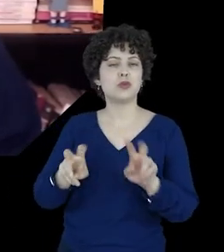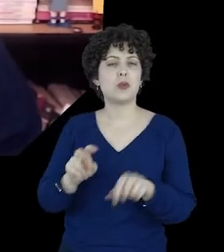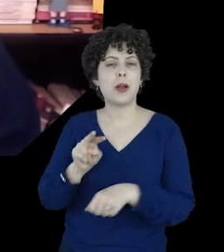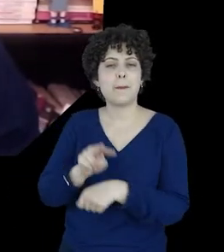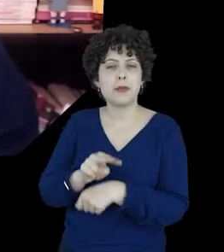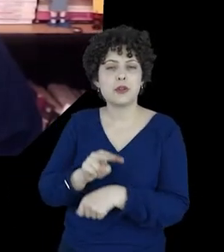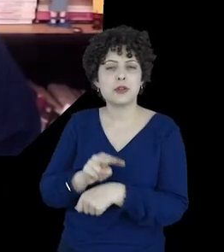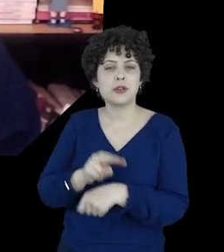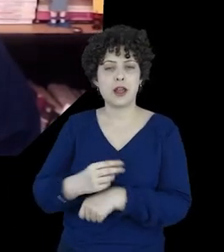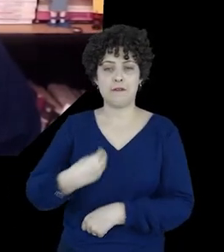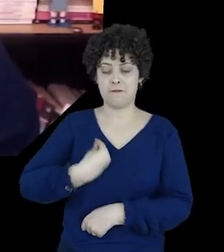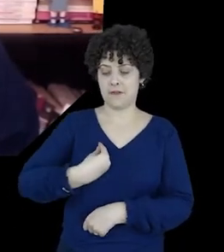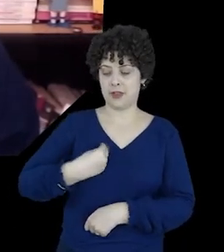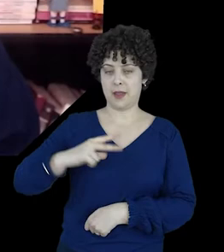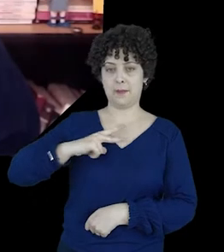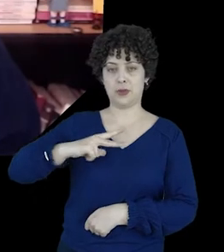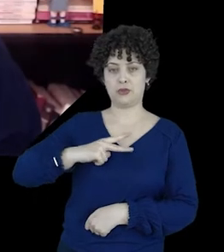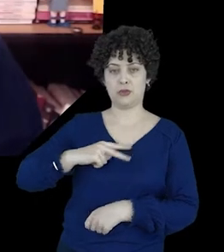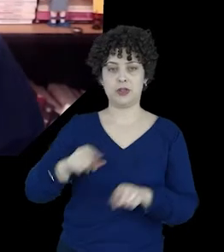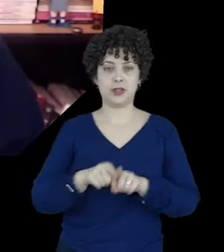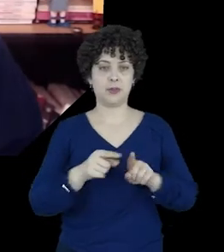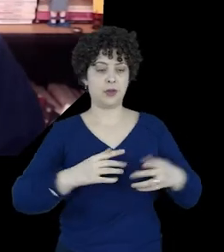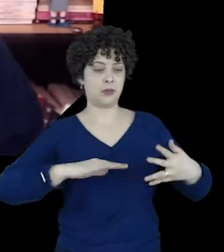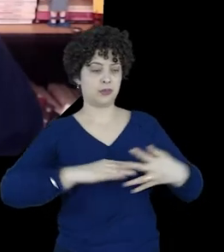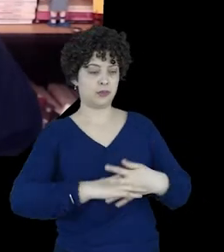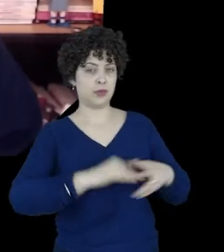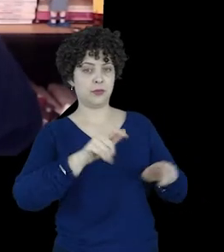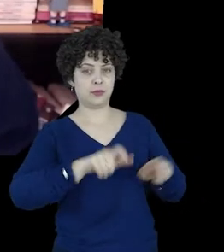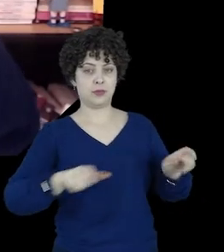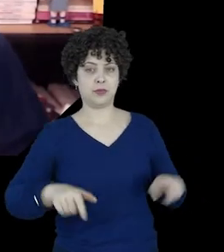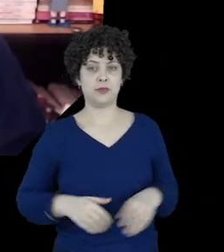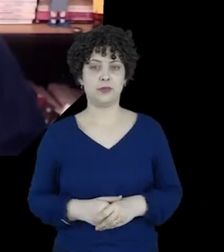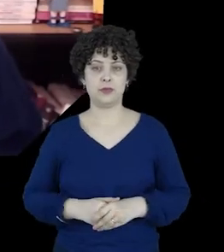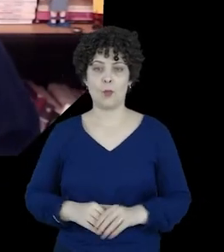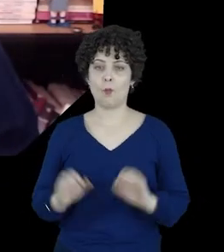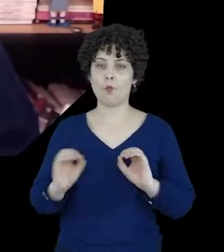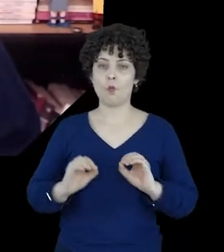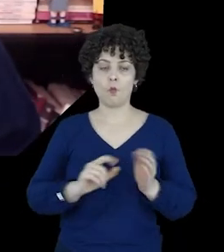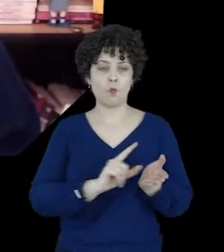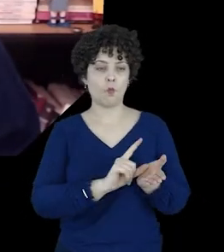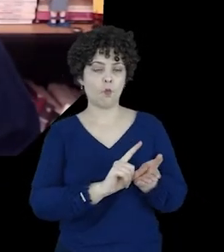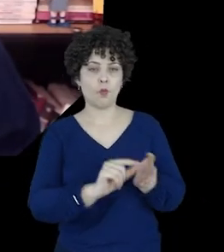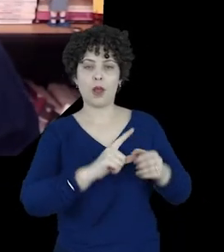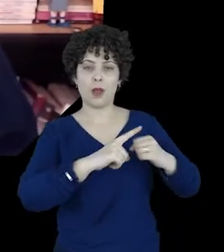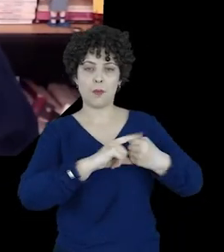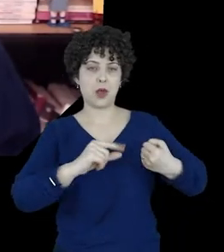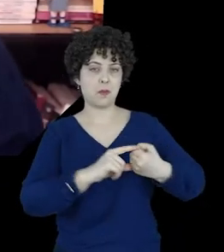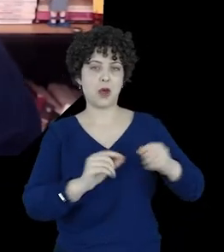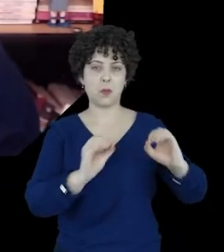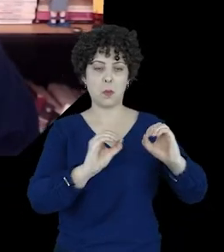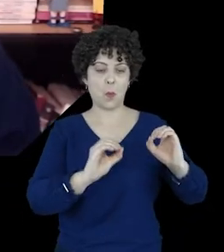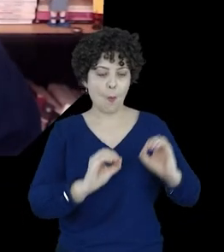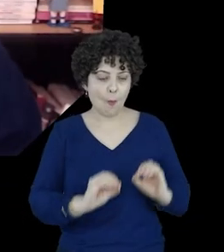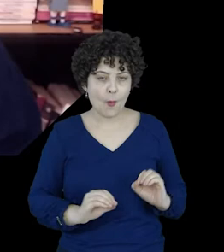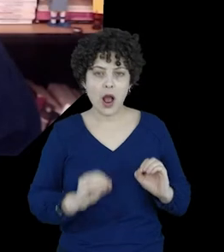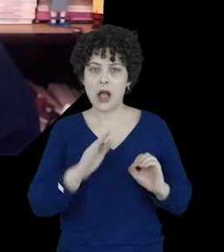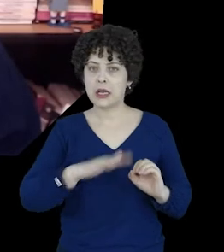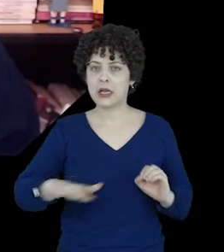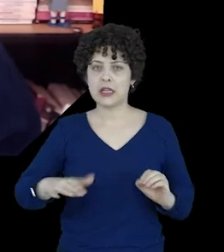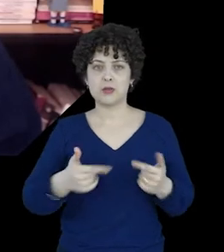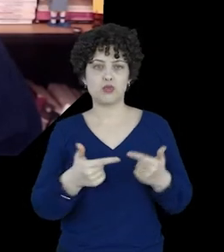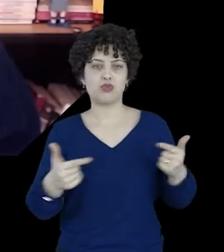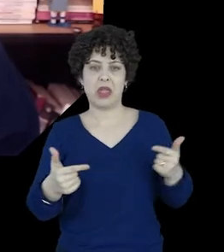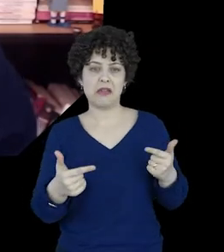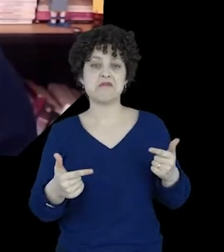trata da proteção da vida privada e de seus cidadãos. Nenhum dos artigos faz menção às crianças e, como podem